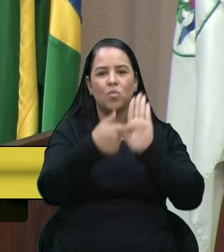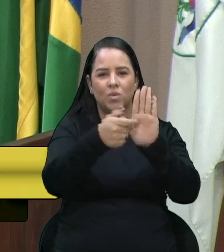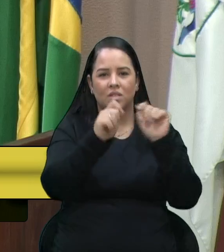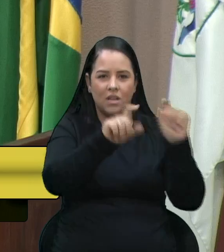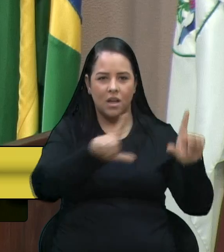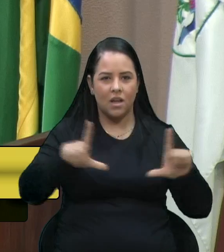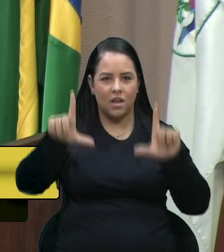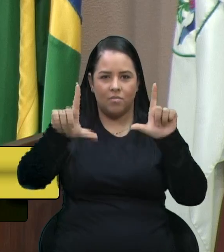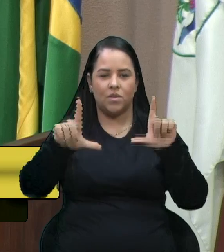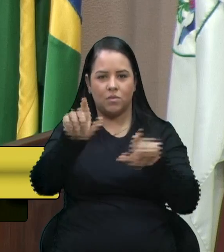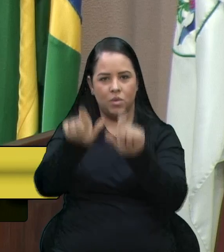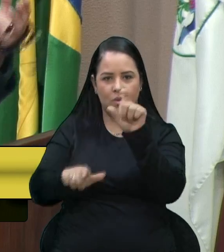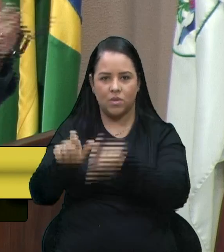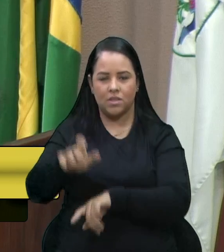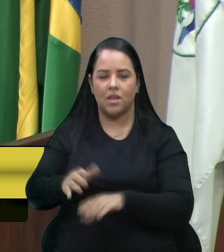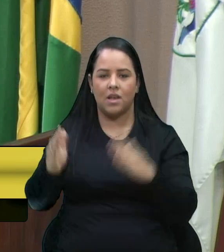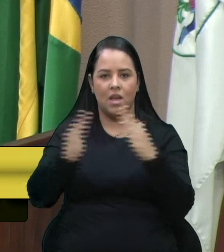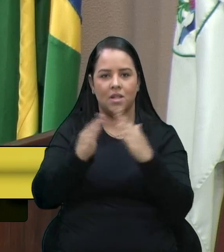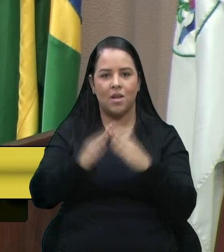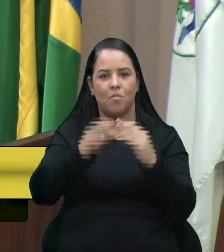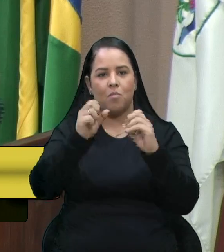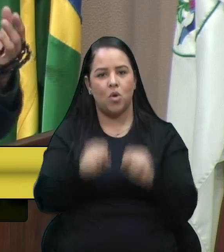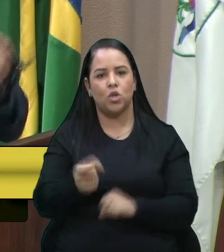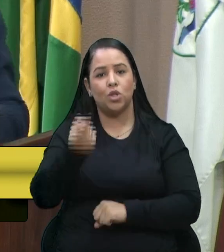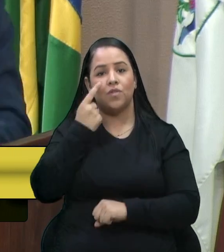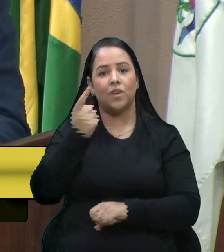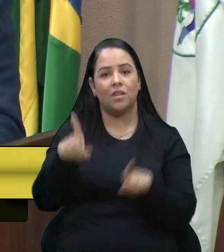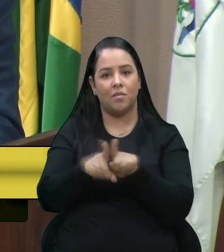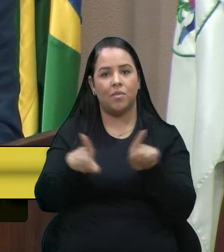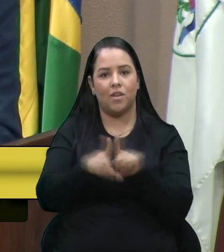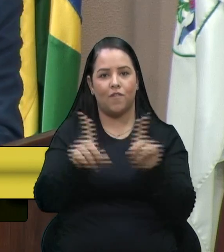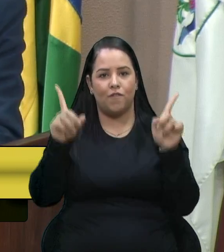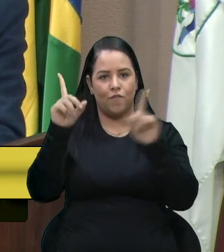população que está na sua residência, possa a prestigiar.